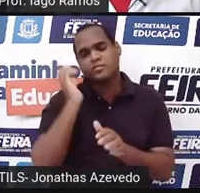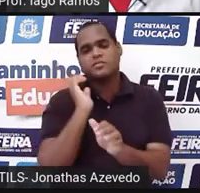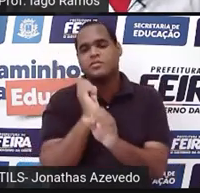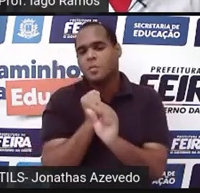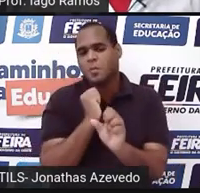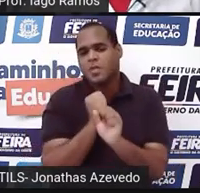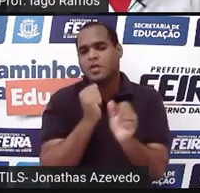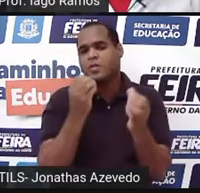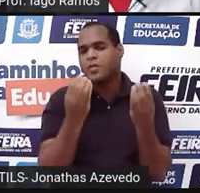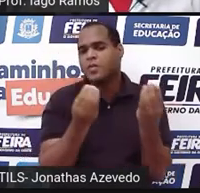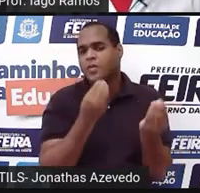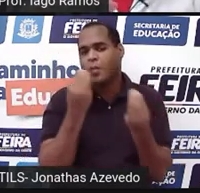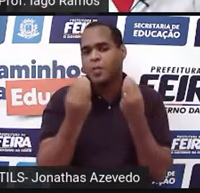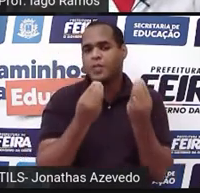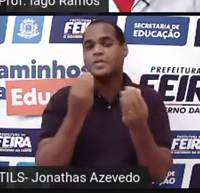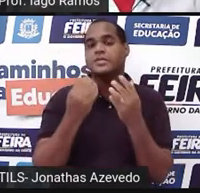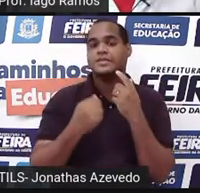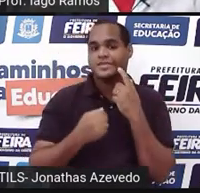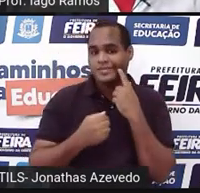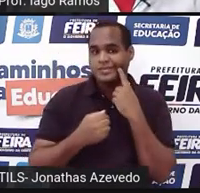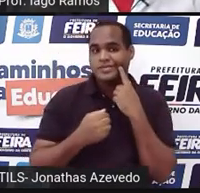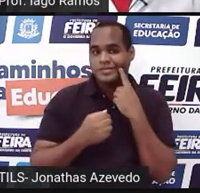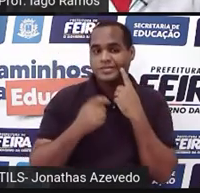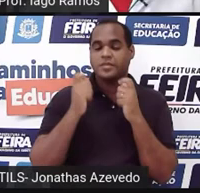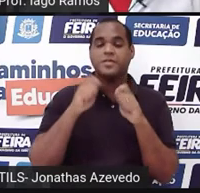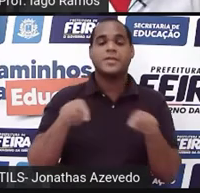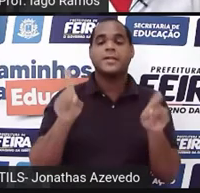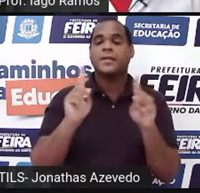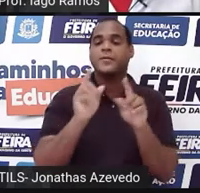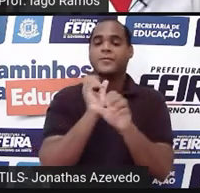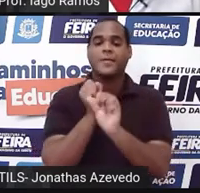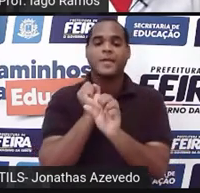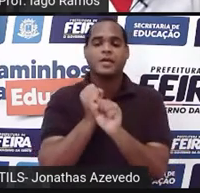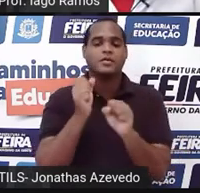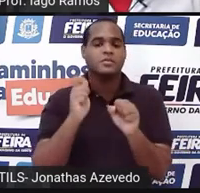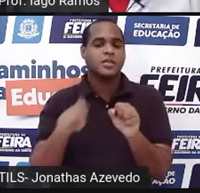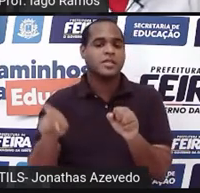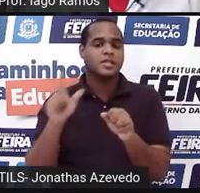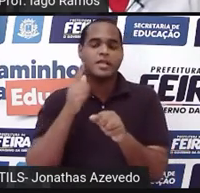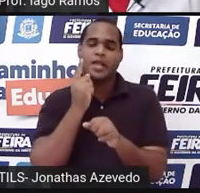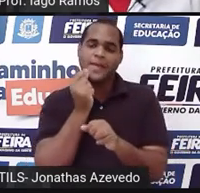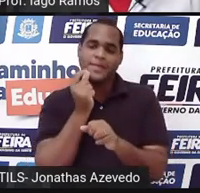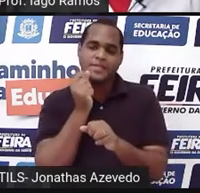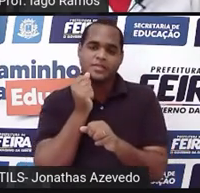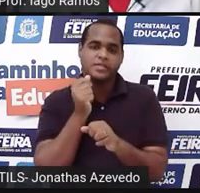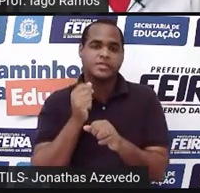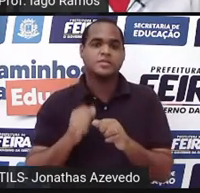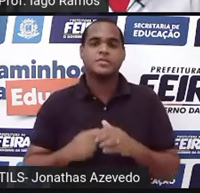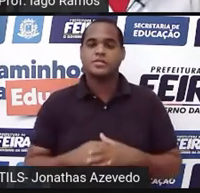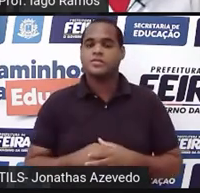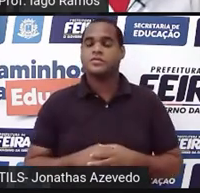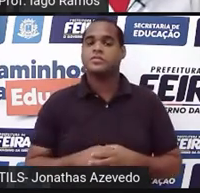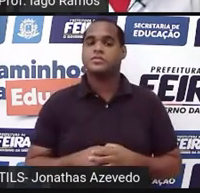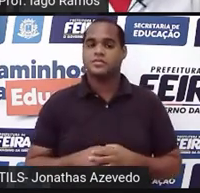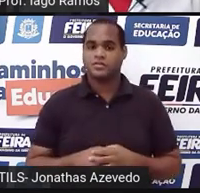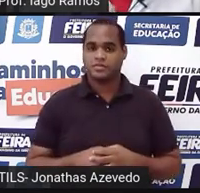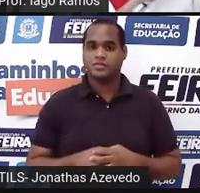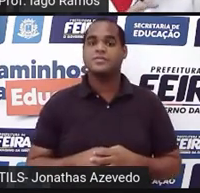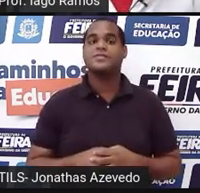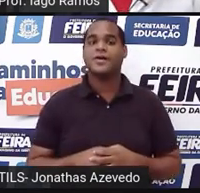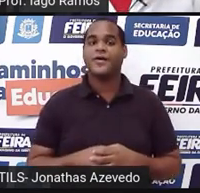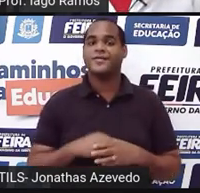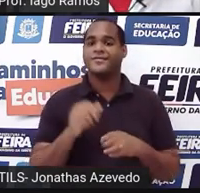fiz isso? Sem precisar de calculadora, sem precisar de papel e lápis. Olha só a